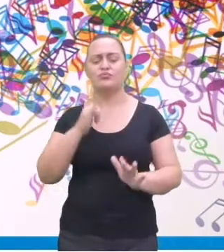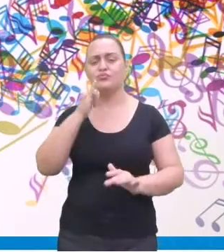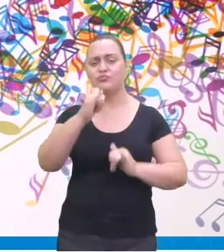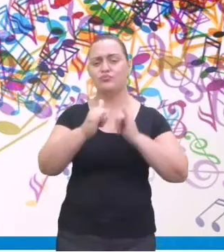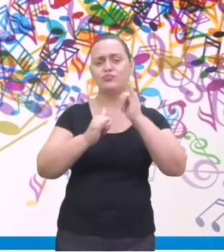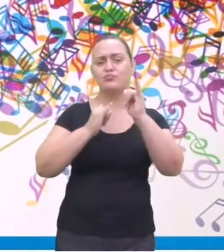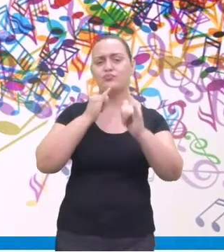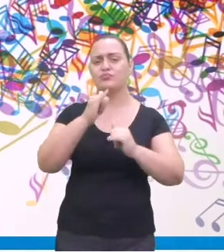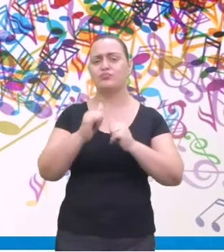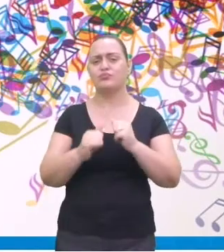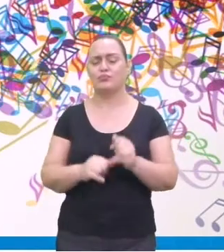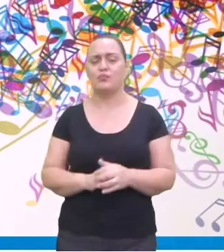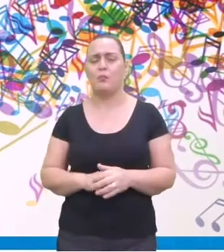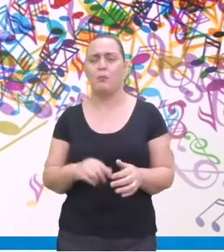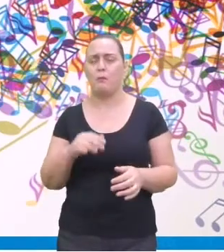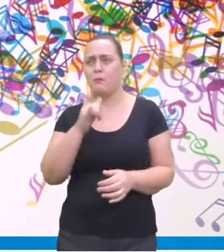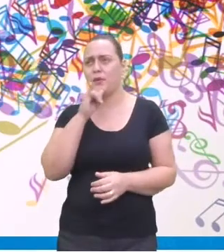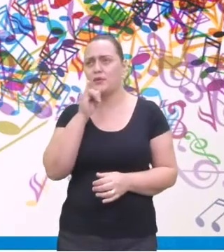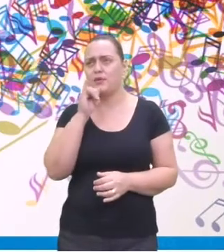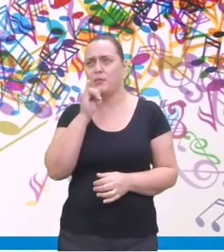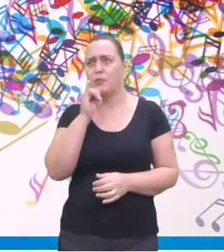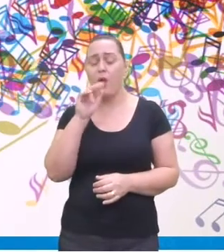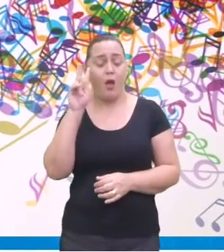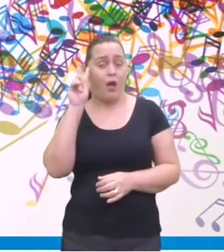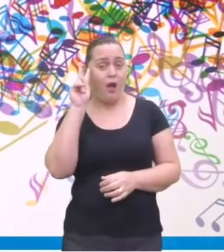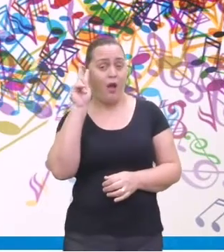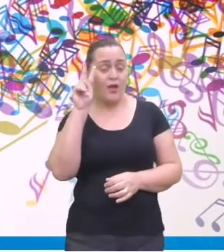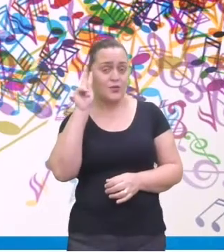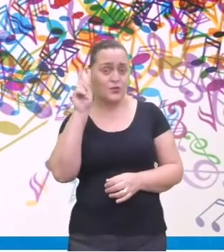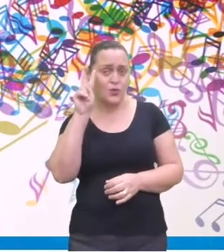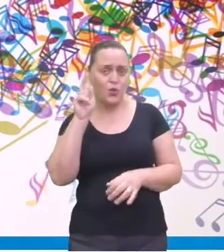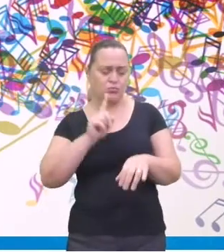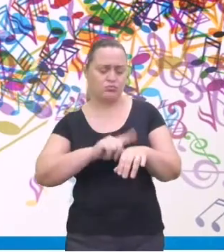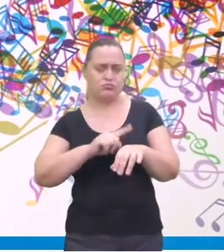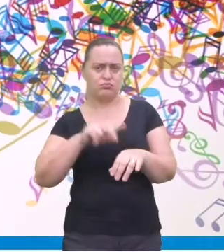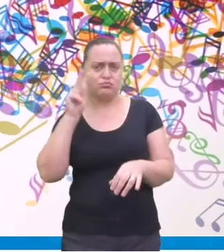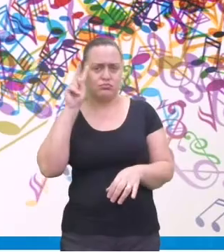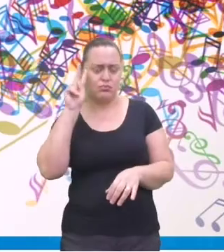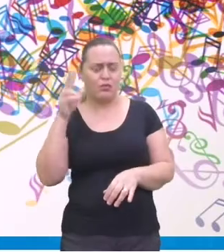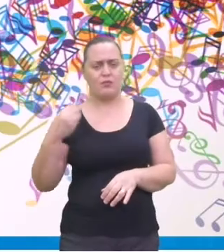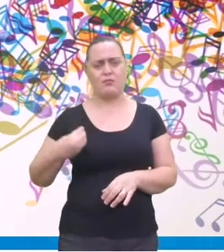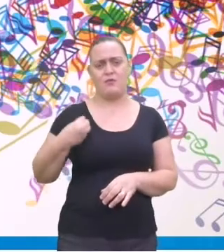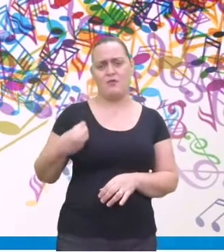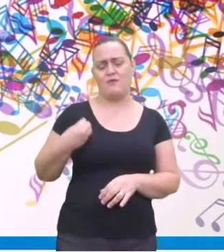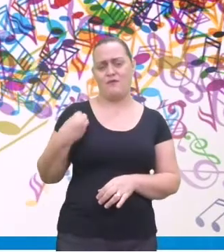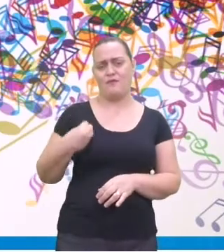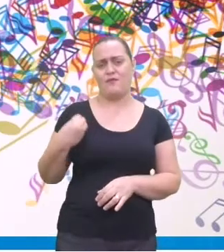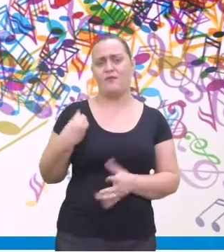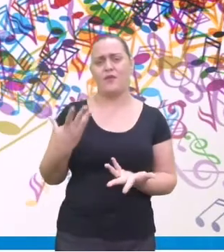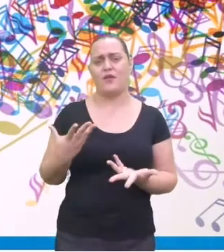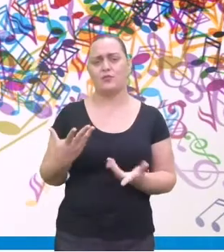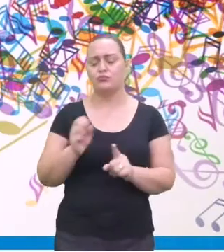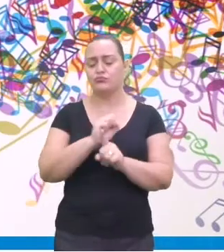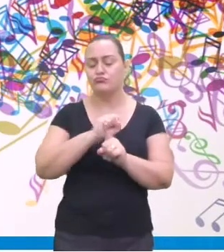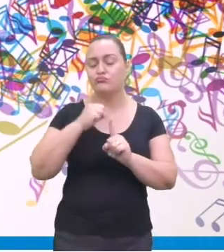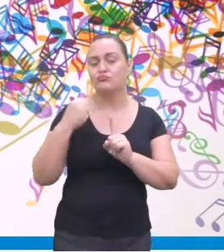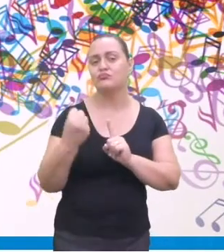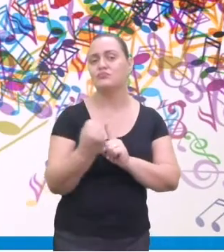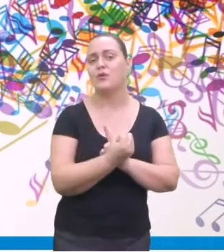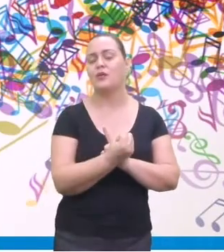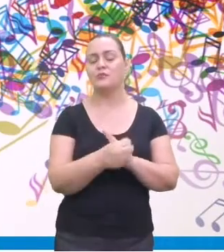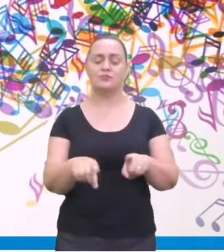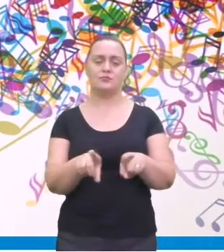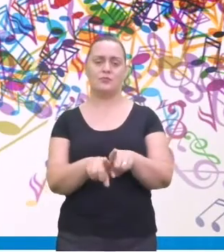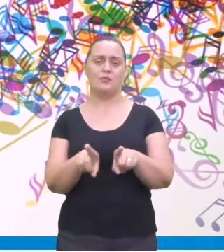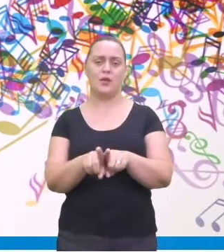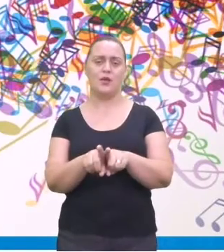a história que estavam vivendo. Eles não deixavam de falar da vida social, do momento que estavam vivendo,